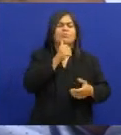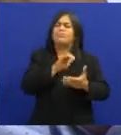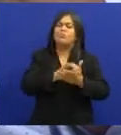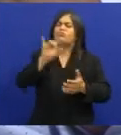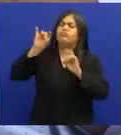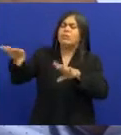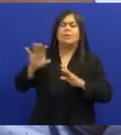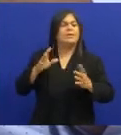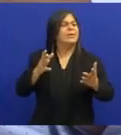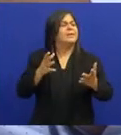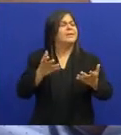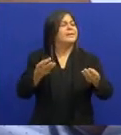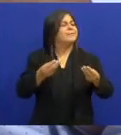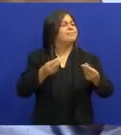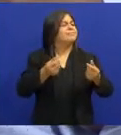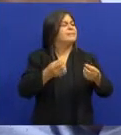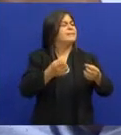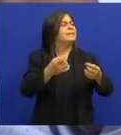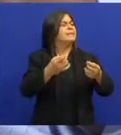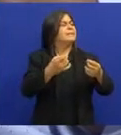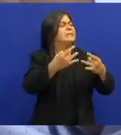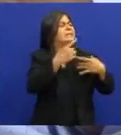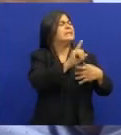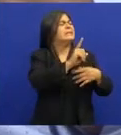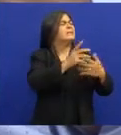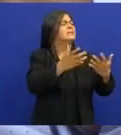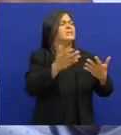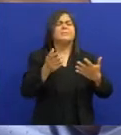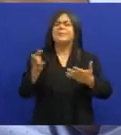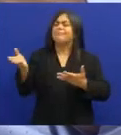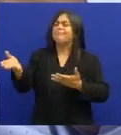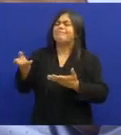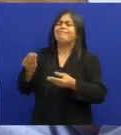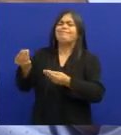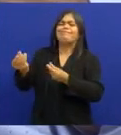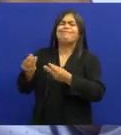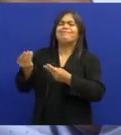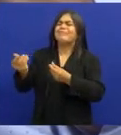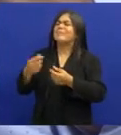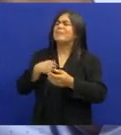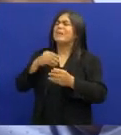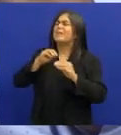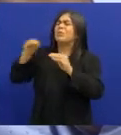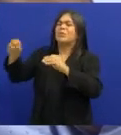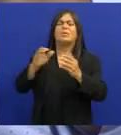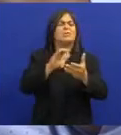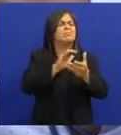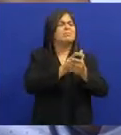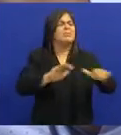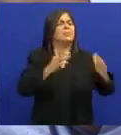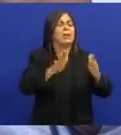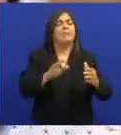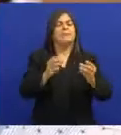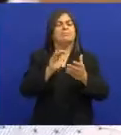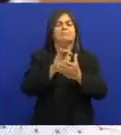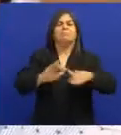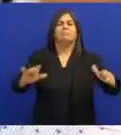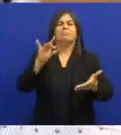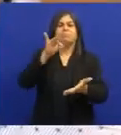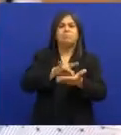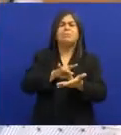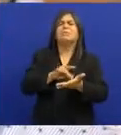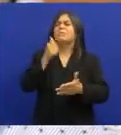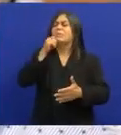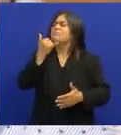envolvida Tinha uma circunstância E ele achava Que aquilo Não seria Motivo suficiente Pra uma separação Mas foi